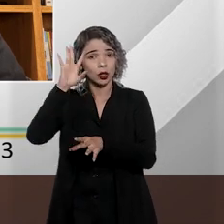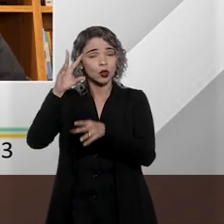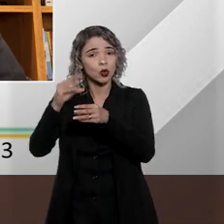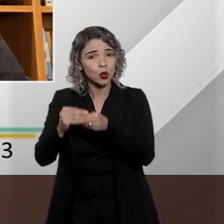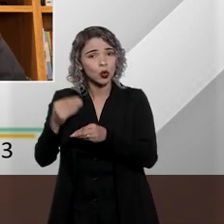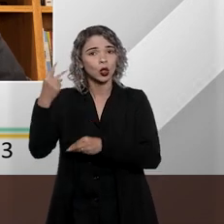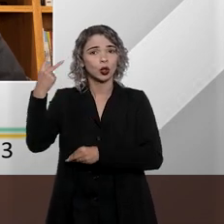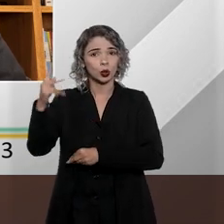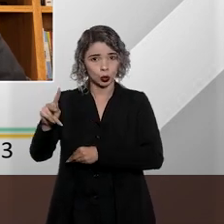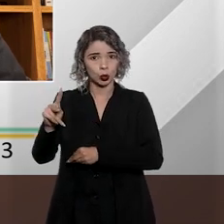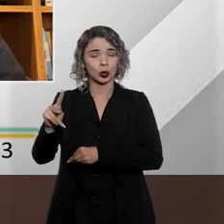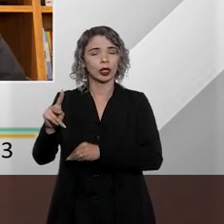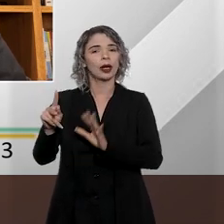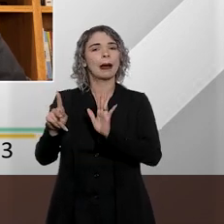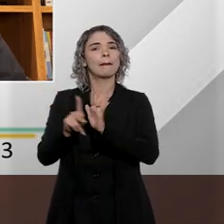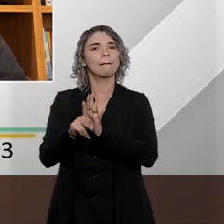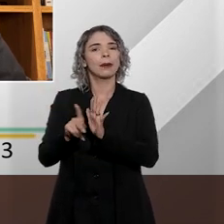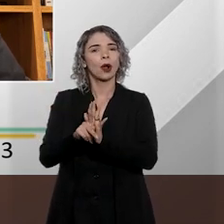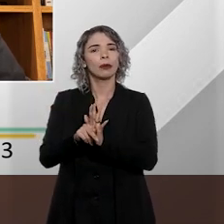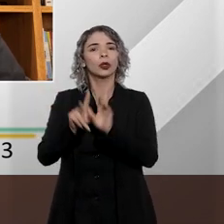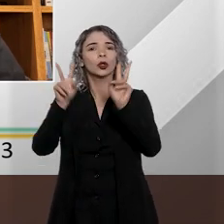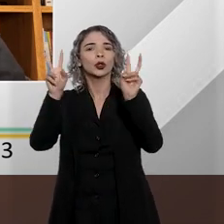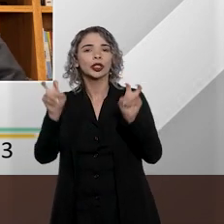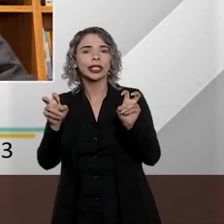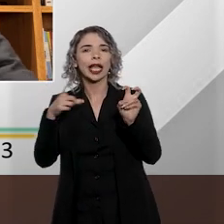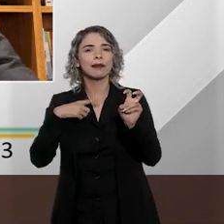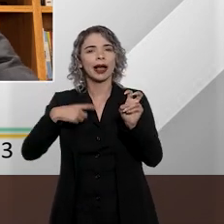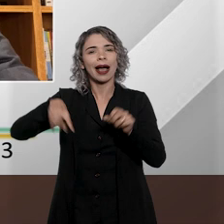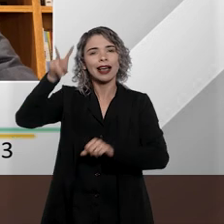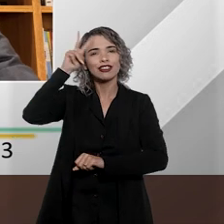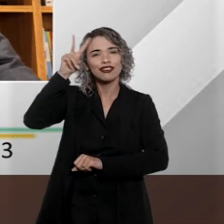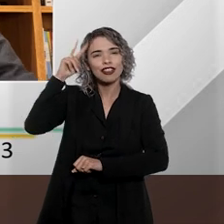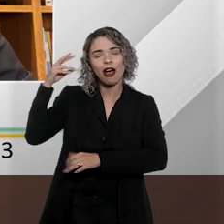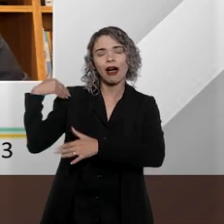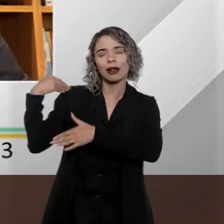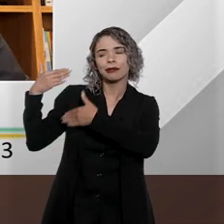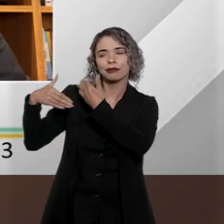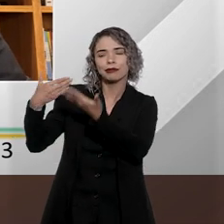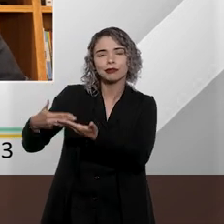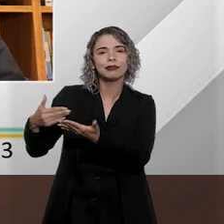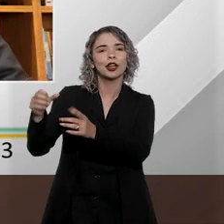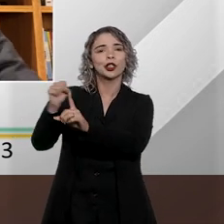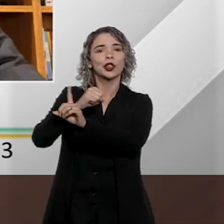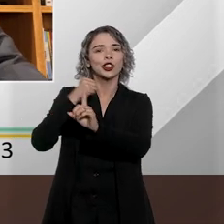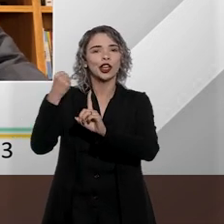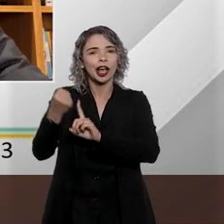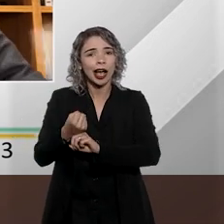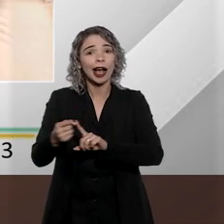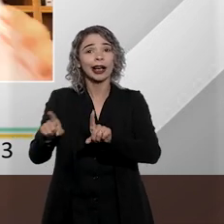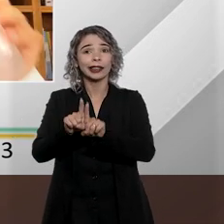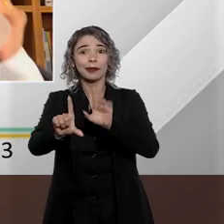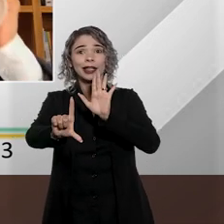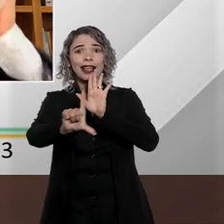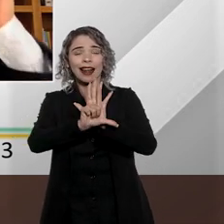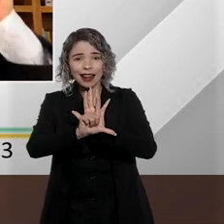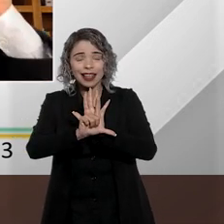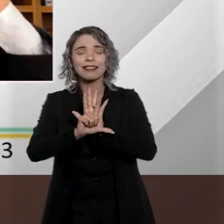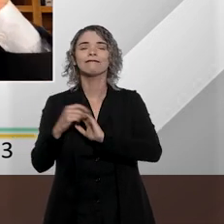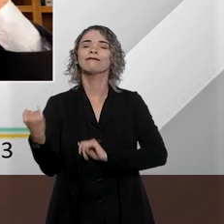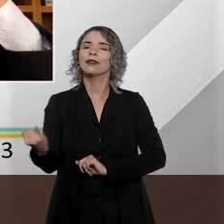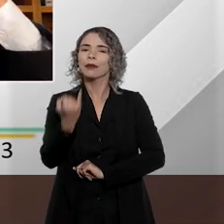resumida e sucinta sobre o lado histórico, sociológico e legislativo,